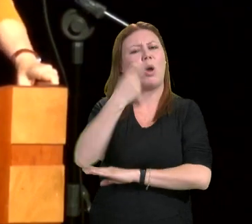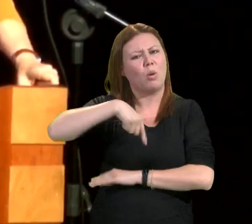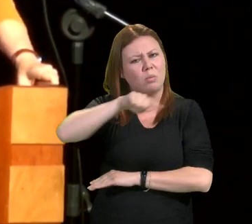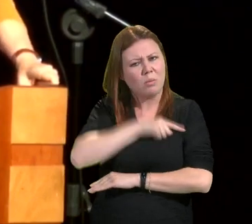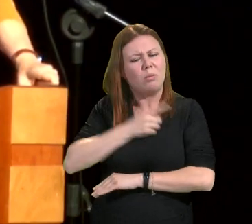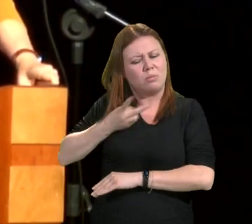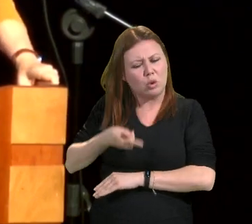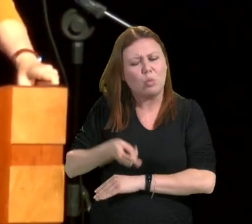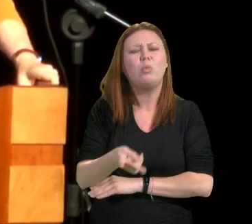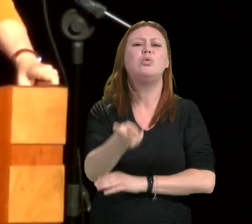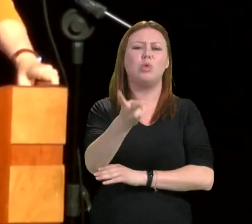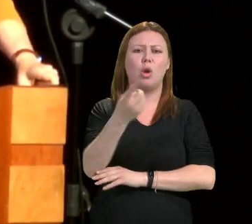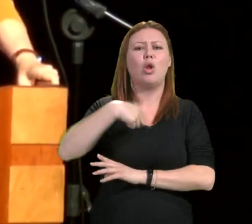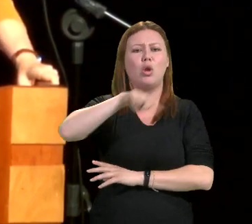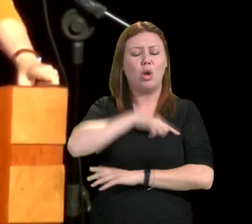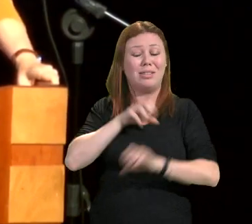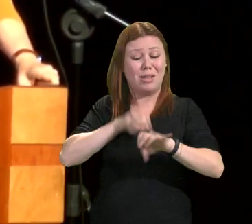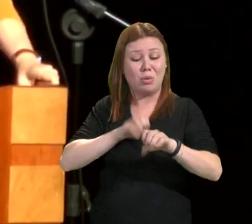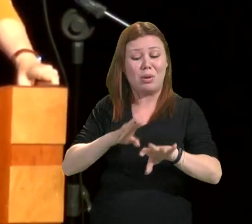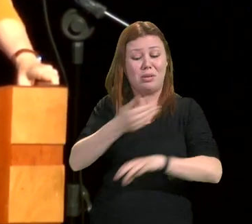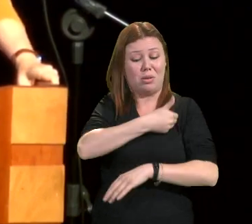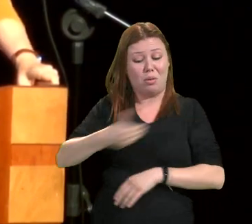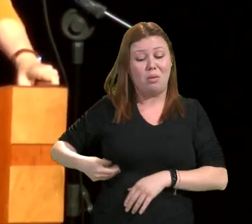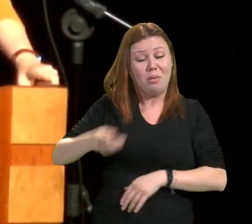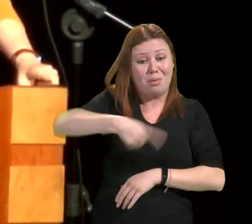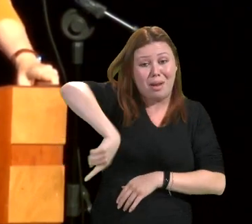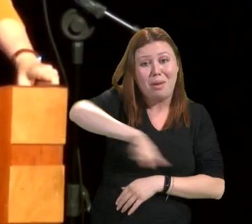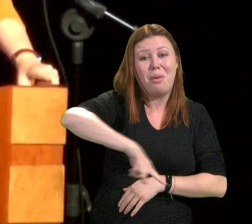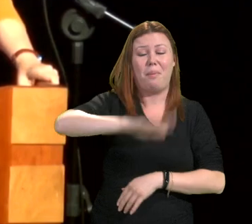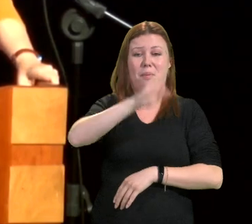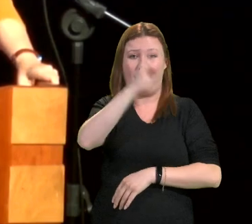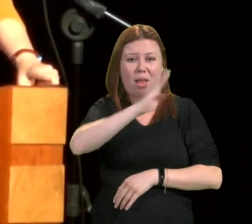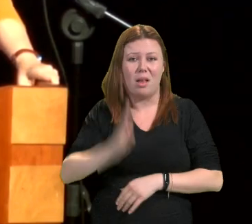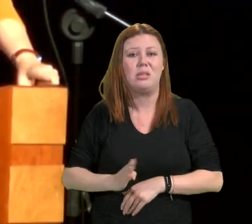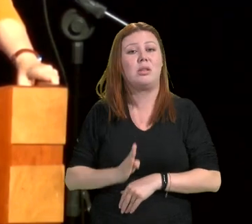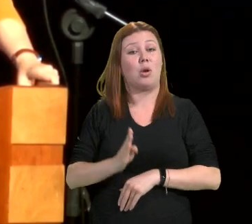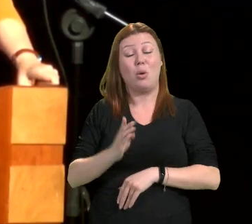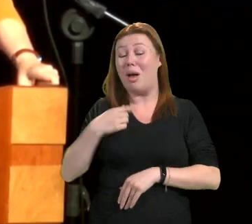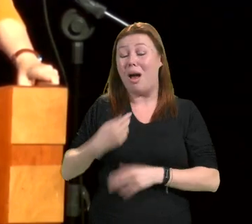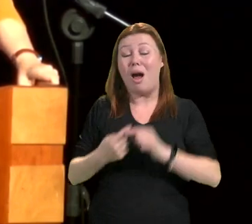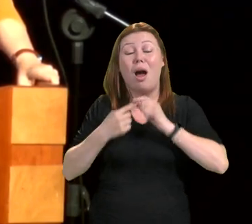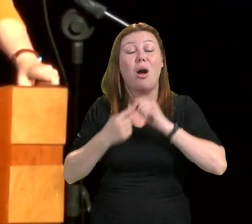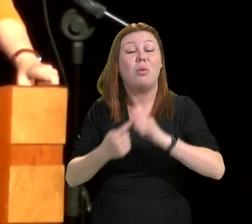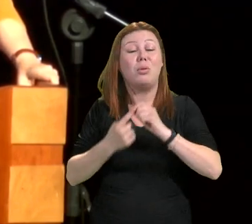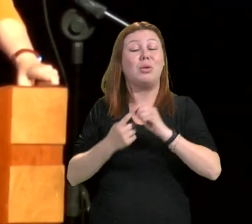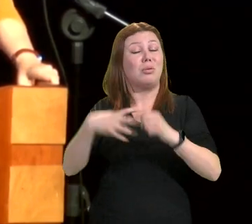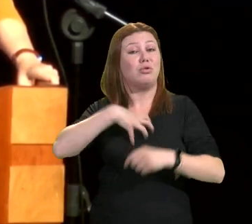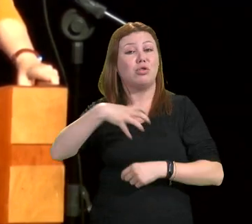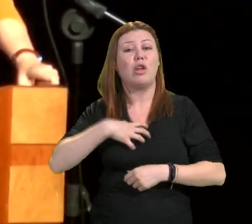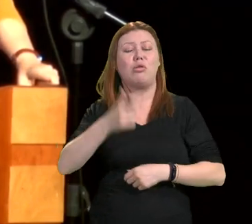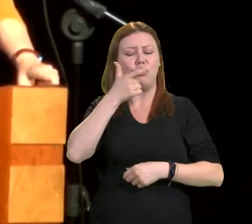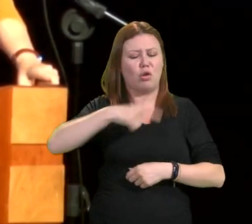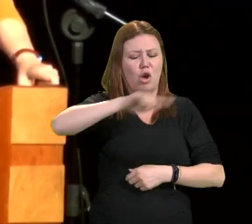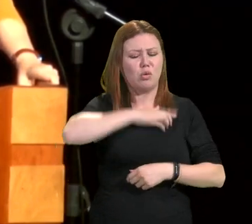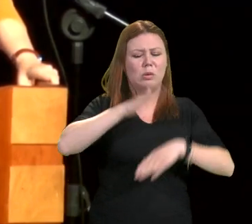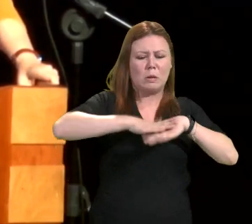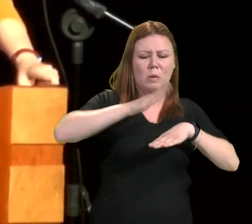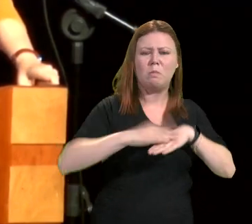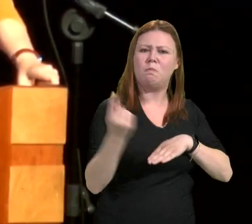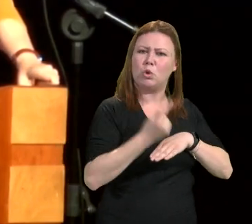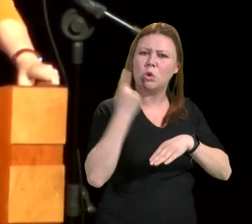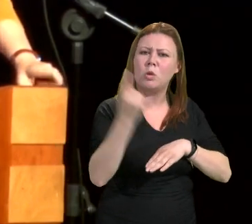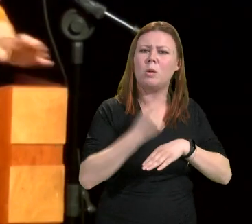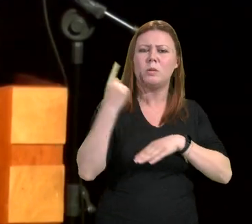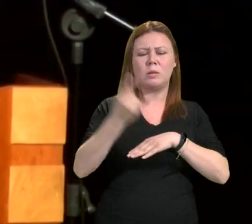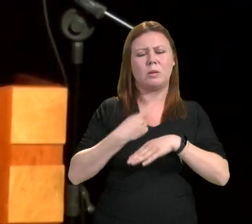mantemos a educação pública no Brasil, que é a única forma de garantia de soberania, de autonomia de uma nação.